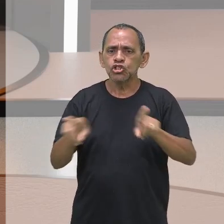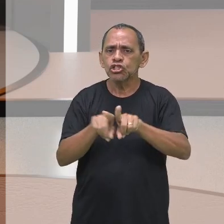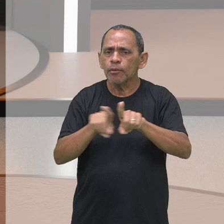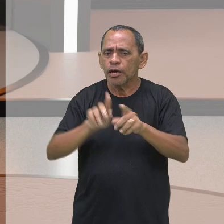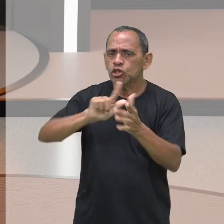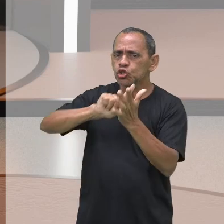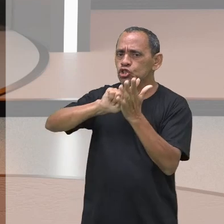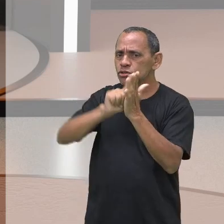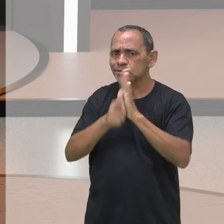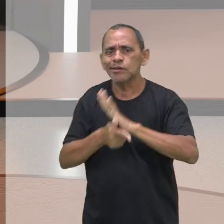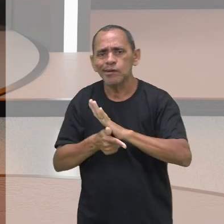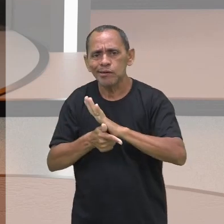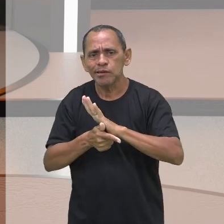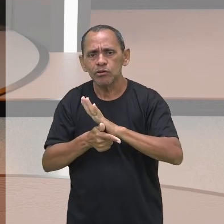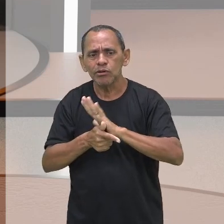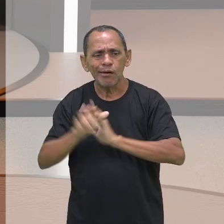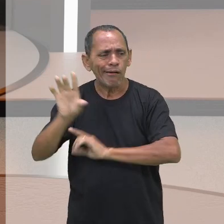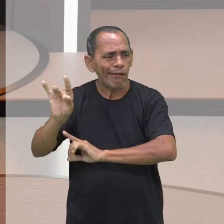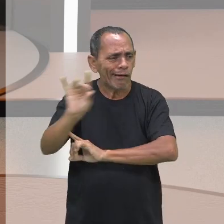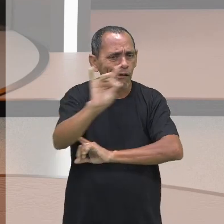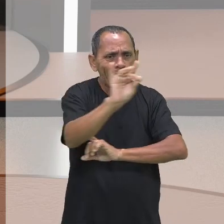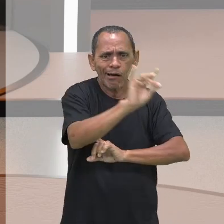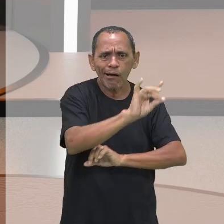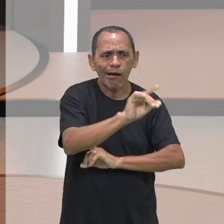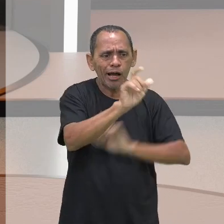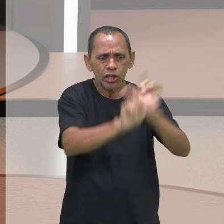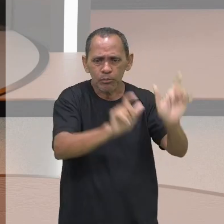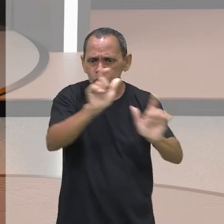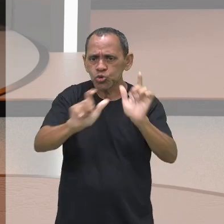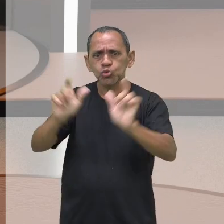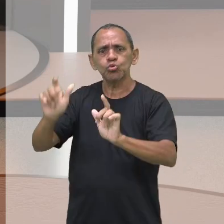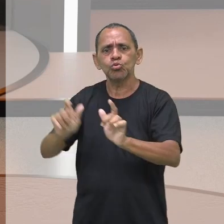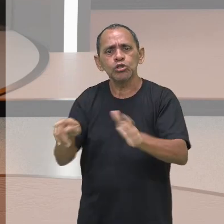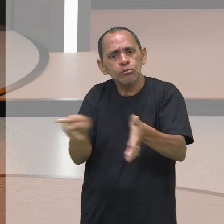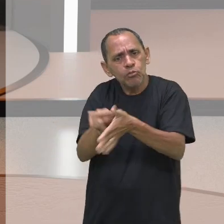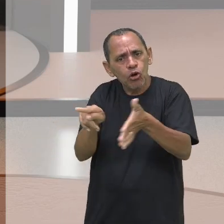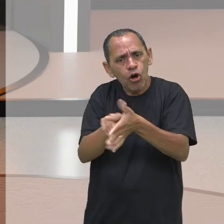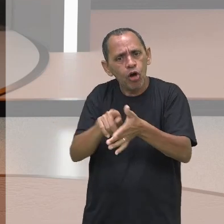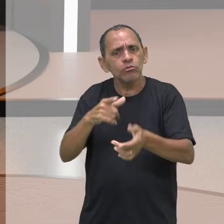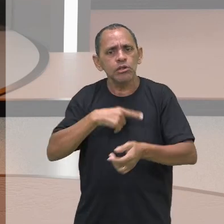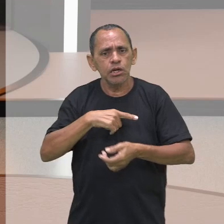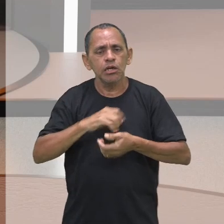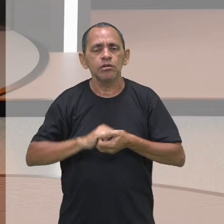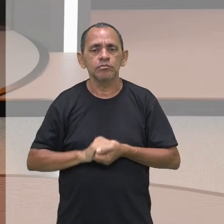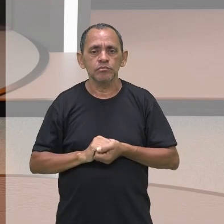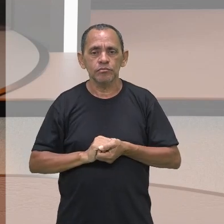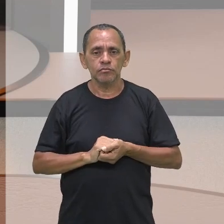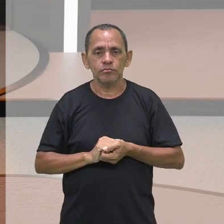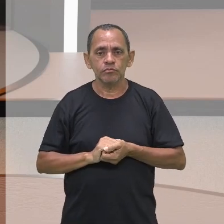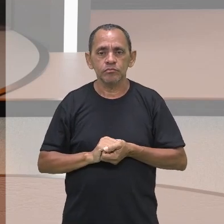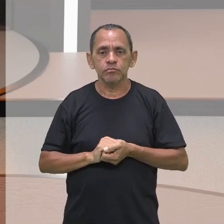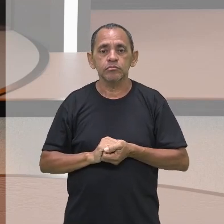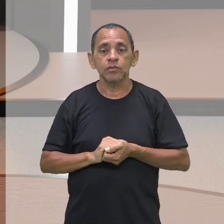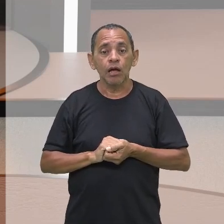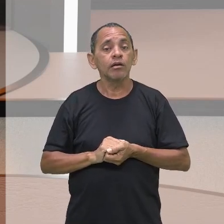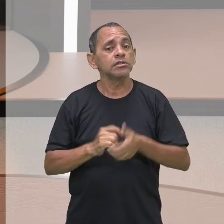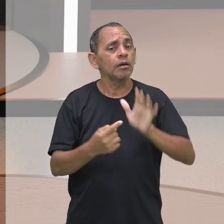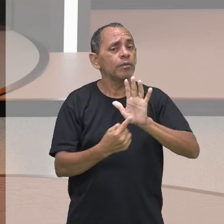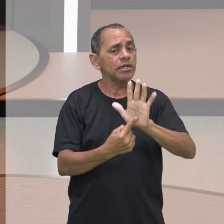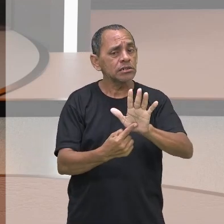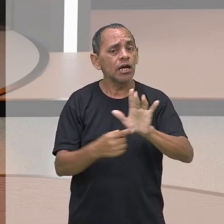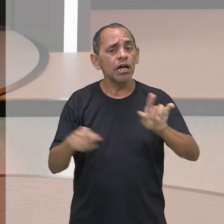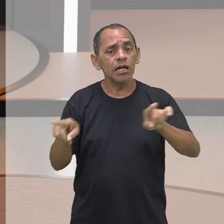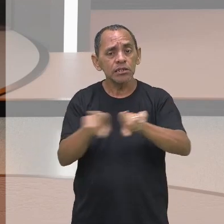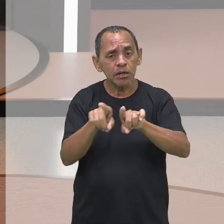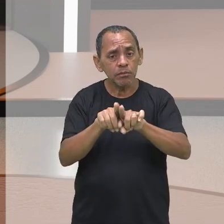gênero. E também, para encerrar essa pequena exposição, ela também vai se apresentar